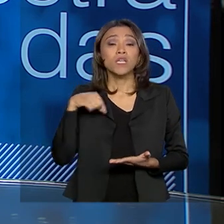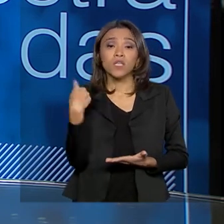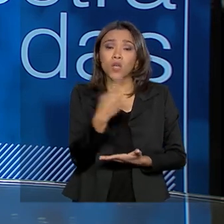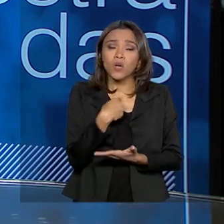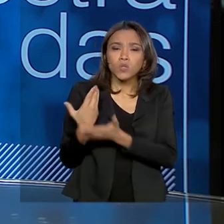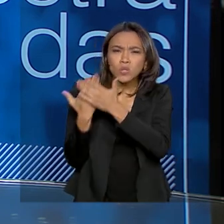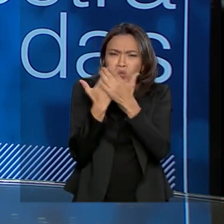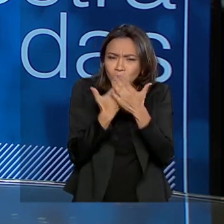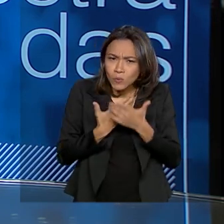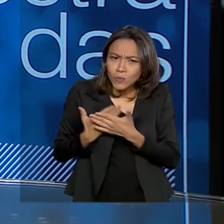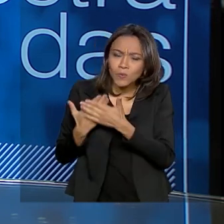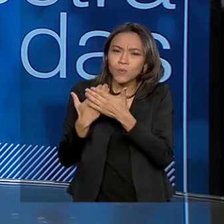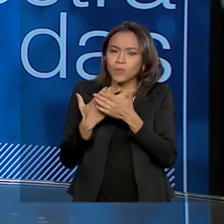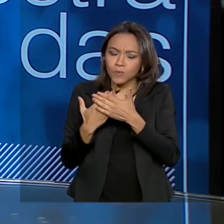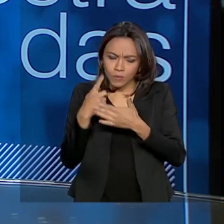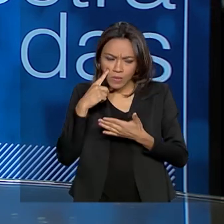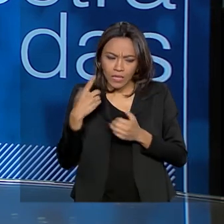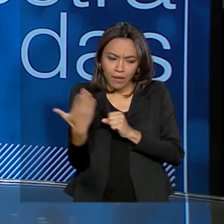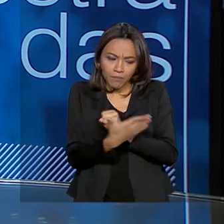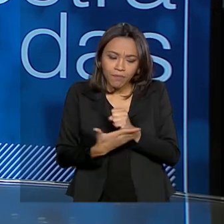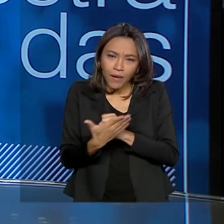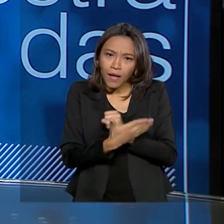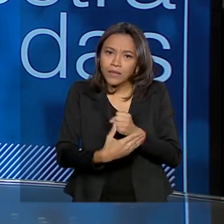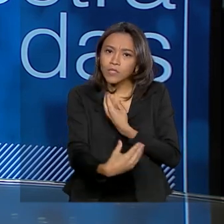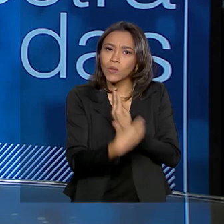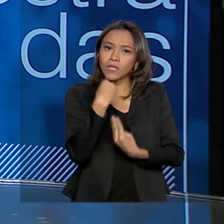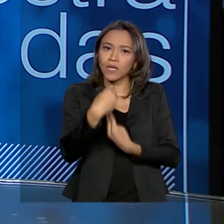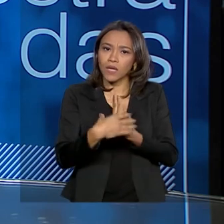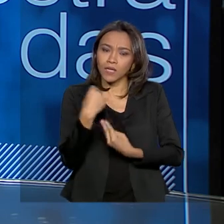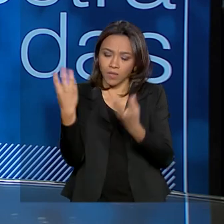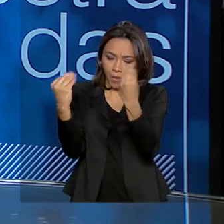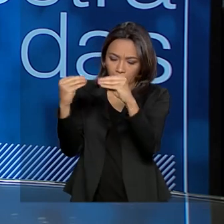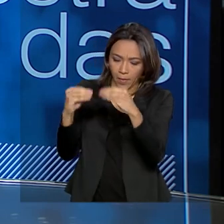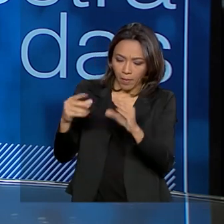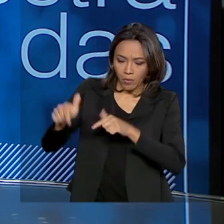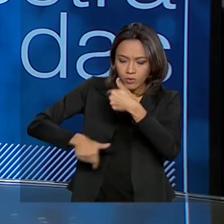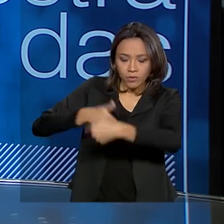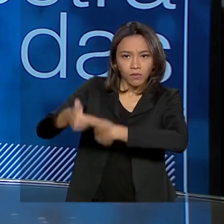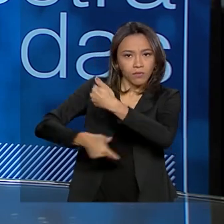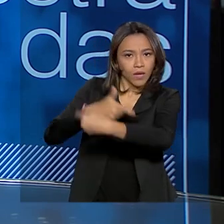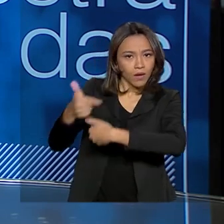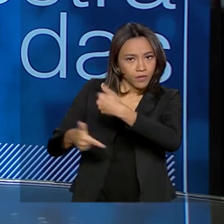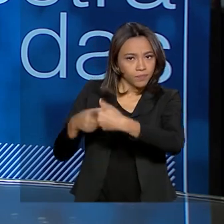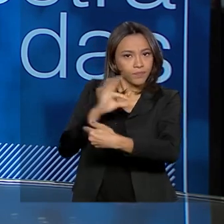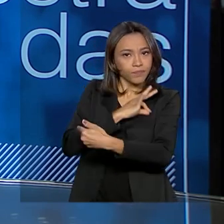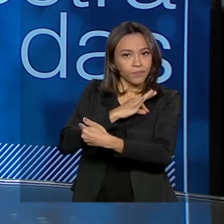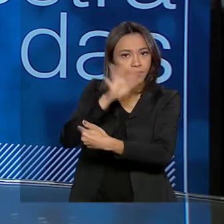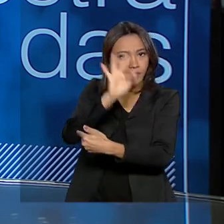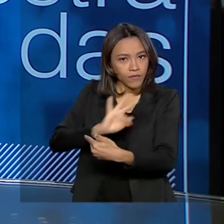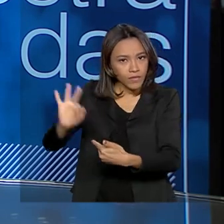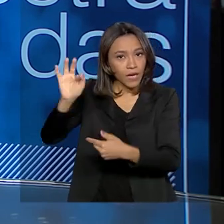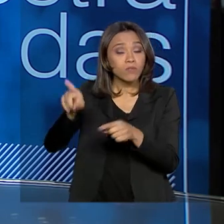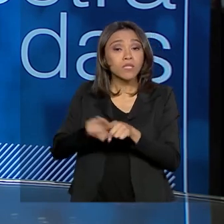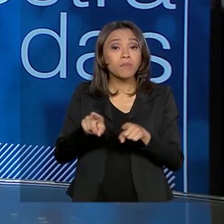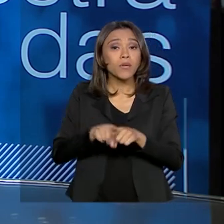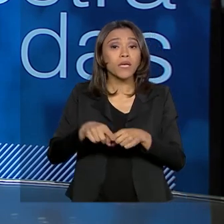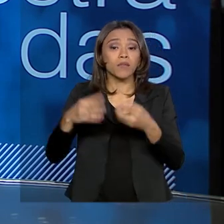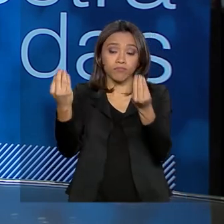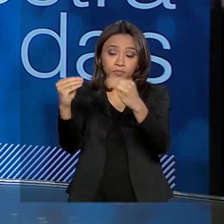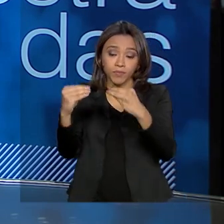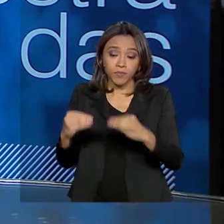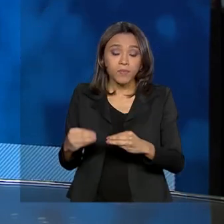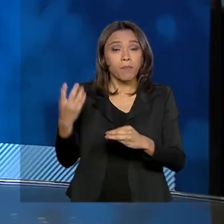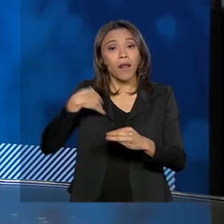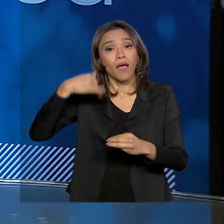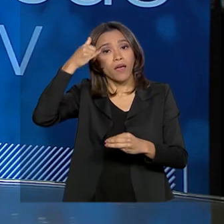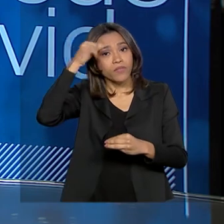de balizamento para, tanto para as ações repressivas da Polícia Rodoviária Federal, como as ações preventivas nossas